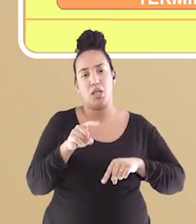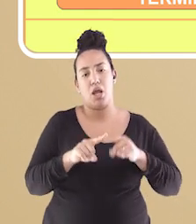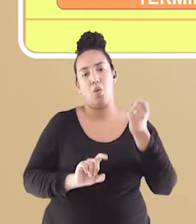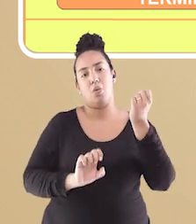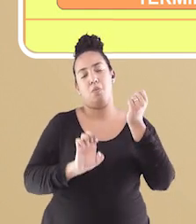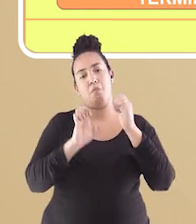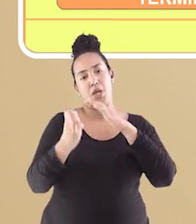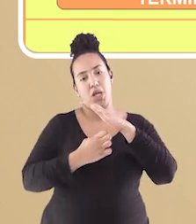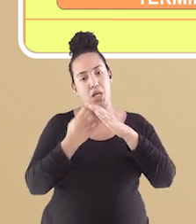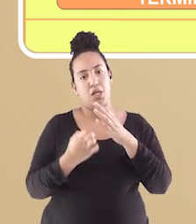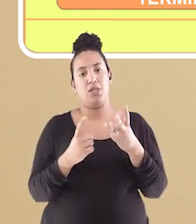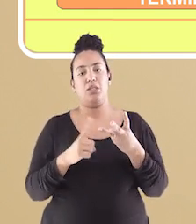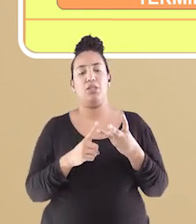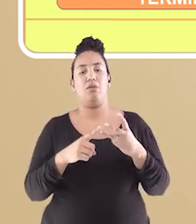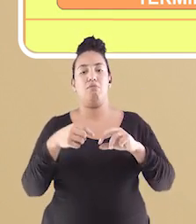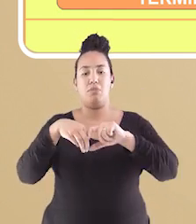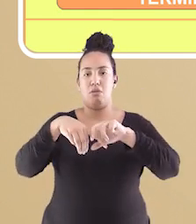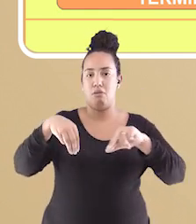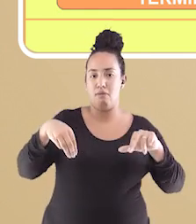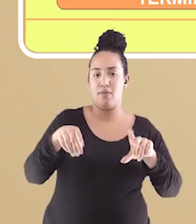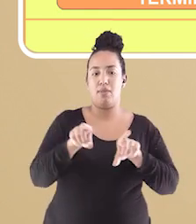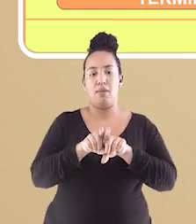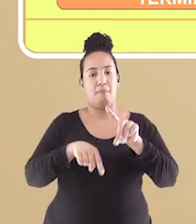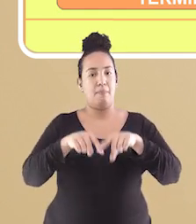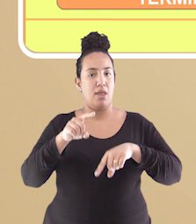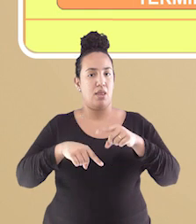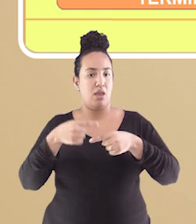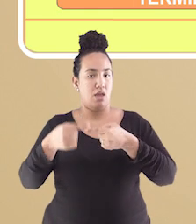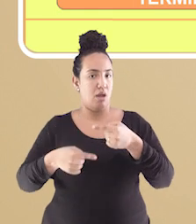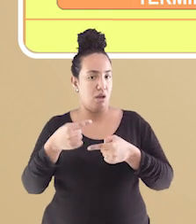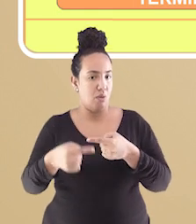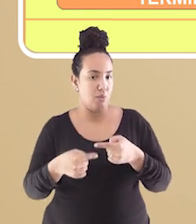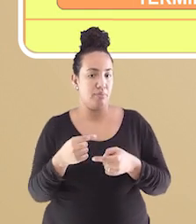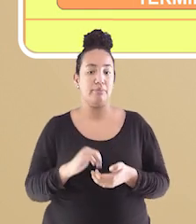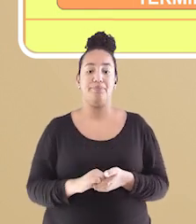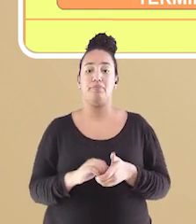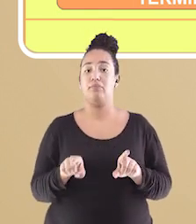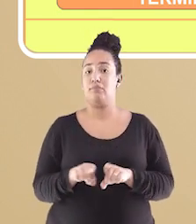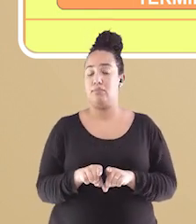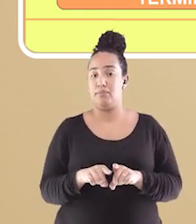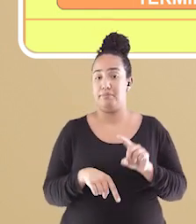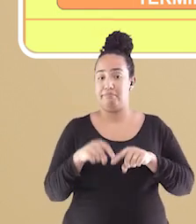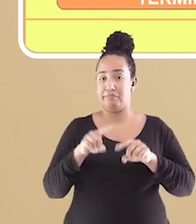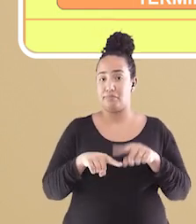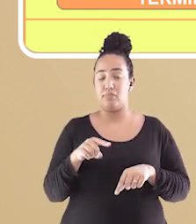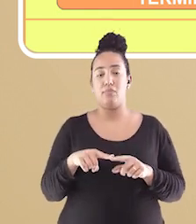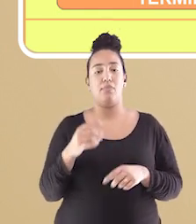siderúrgicos, minério de ferro, matéria-primas em geral, equipamentos